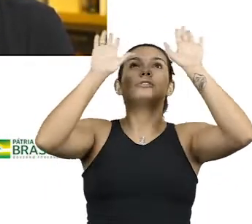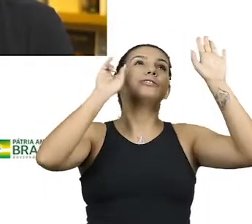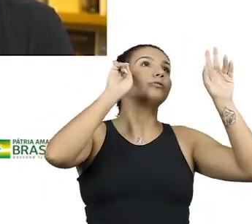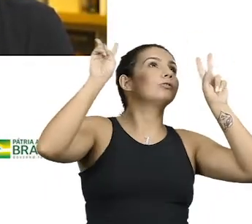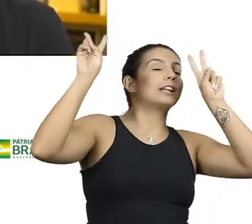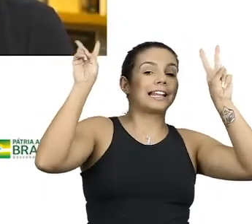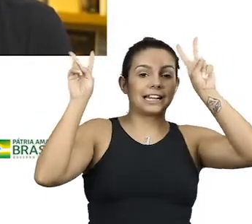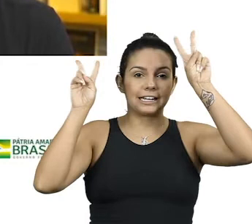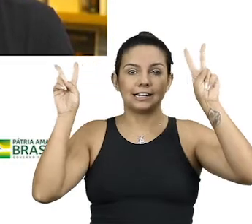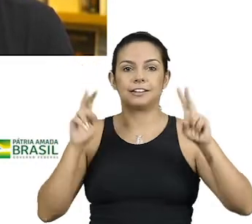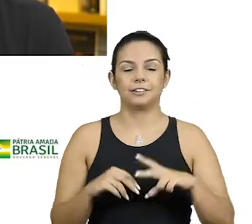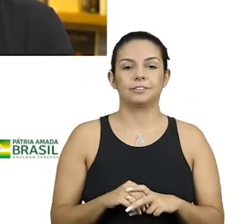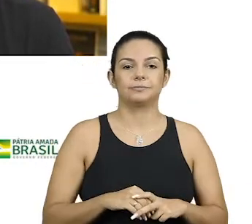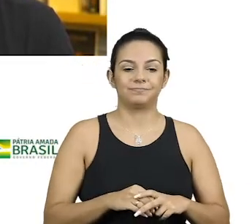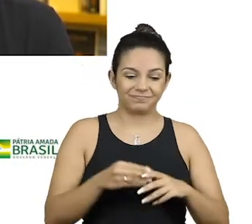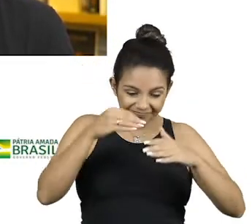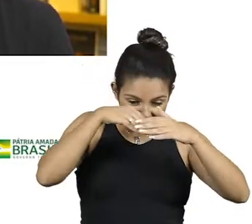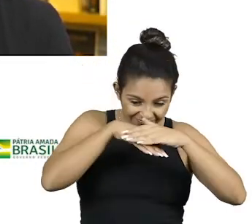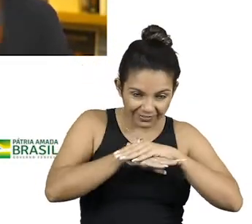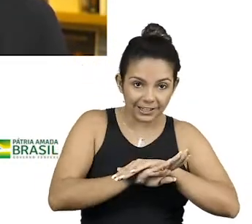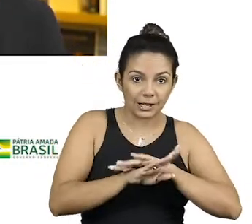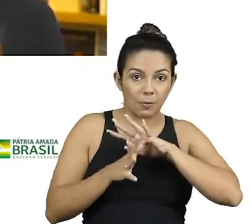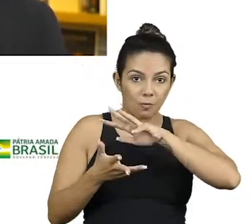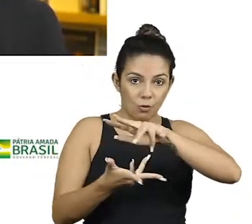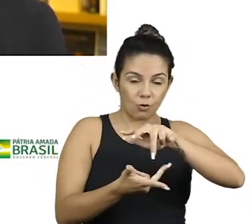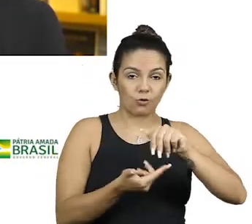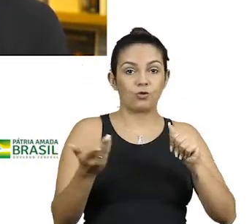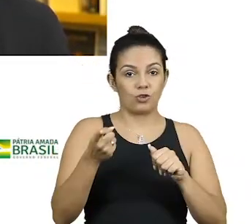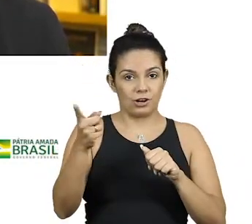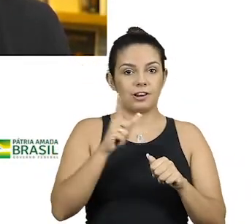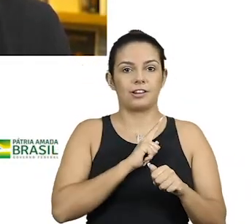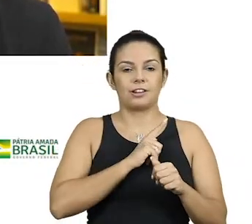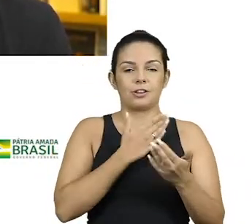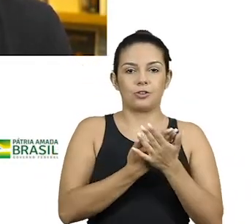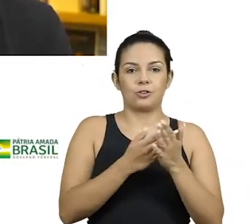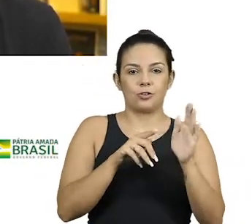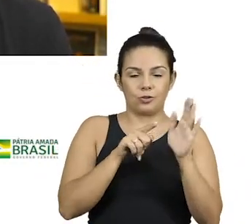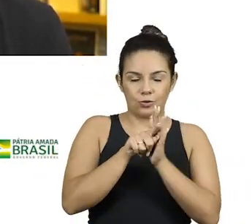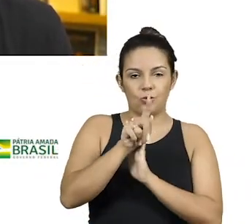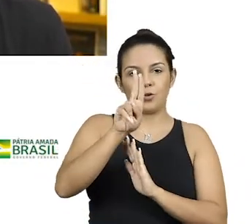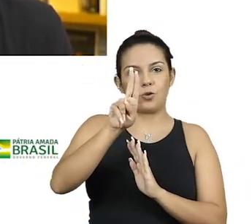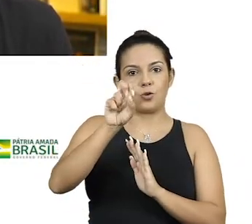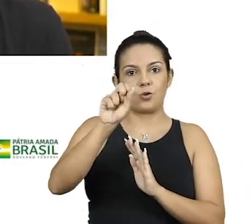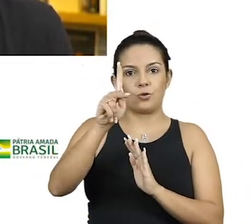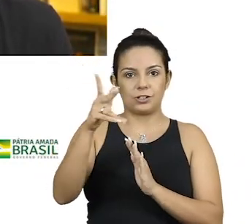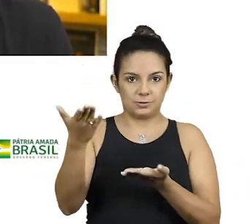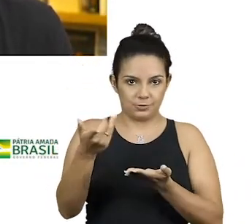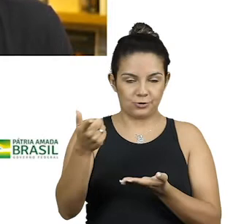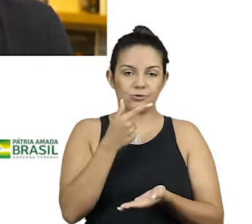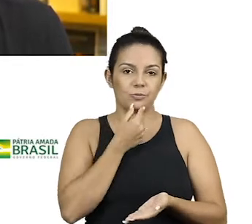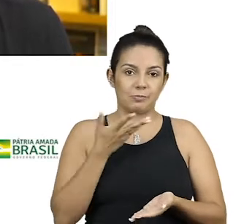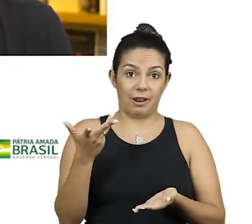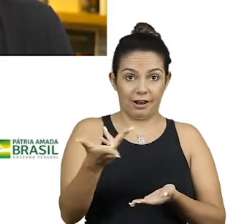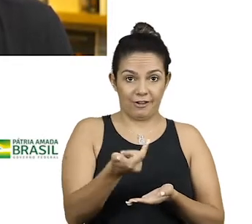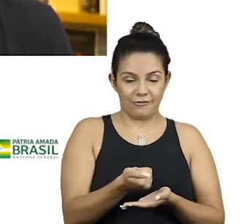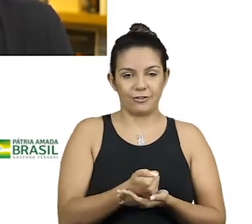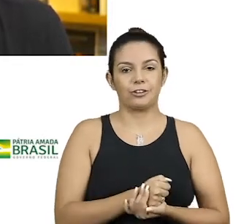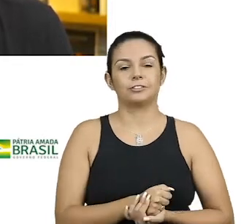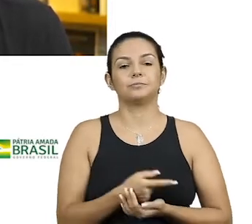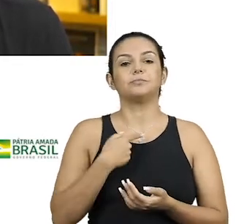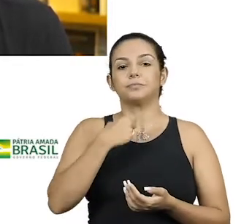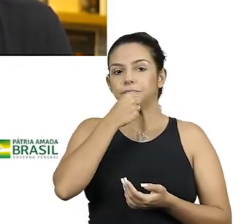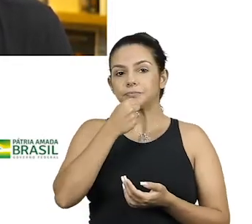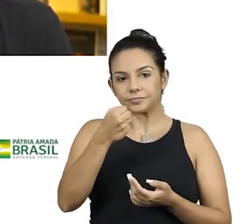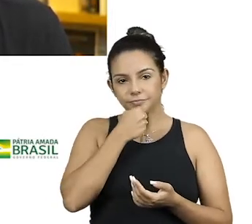naquele universo. Ele está até hoje na USP, um cara maravilhoso. Lembro que na entrevista que a gente fez com ele,